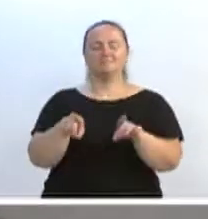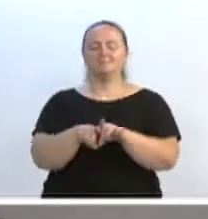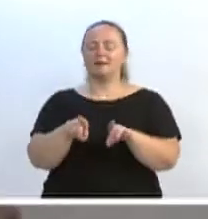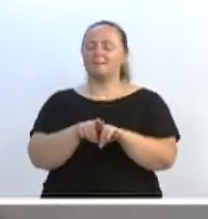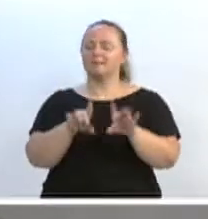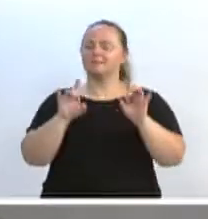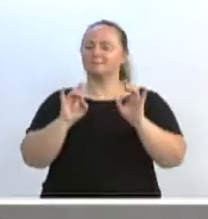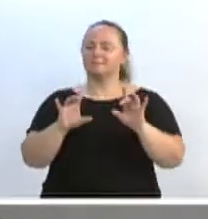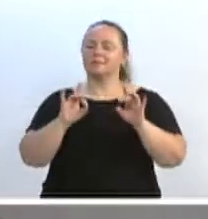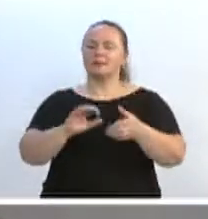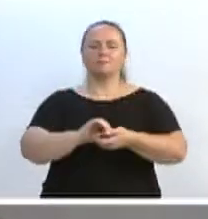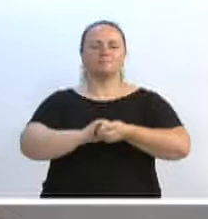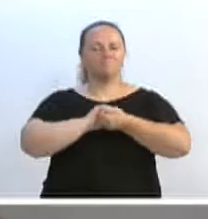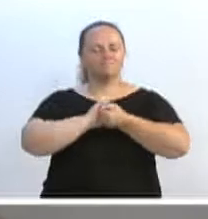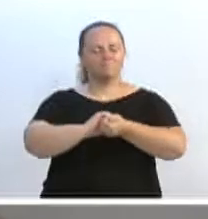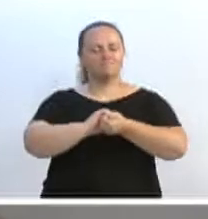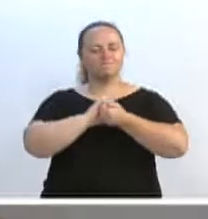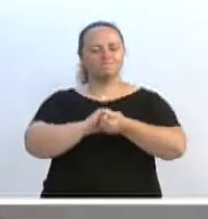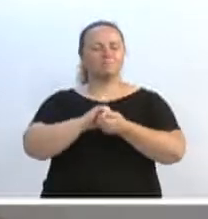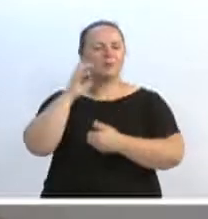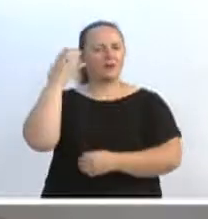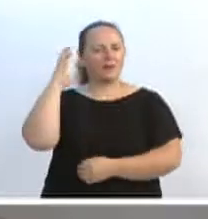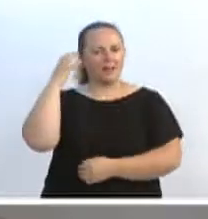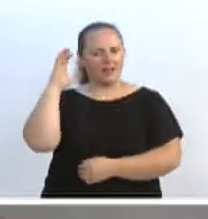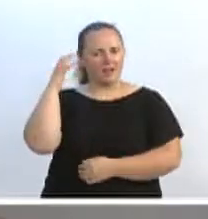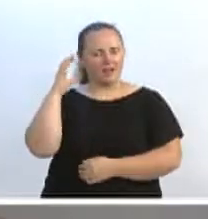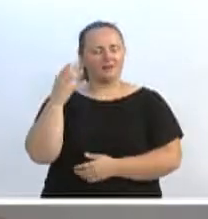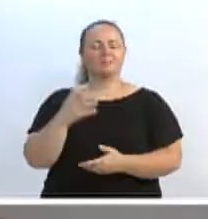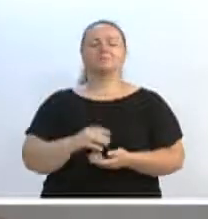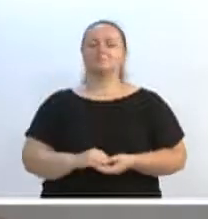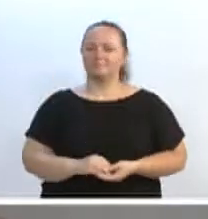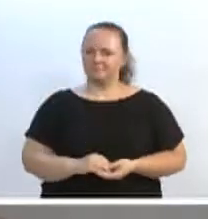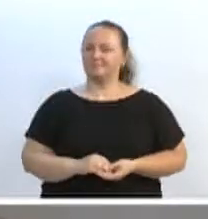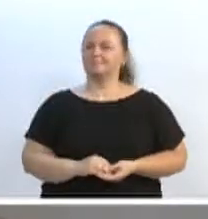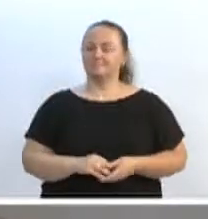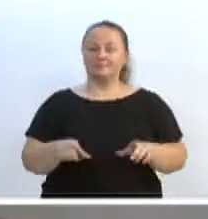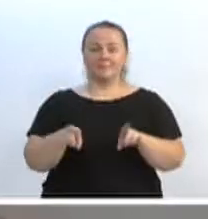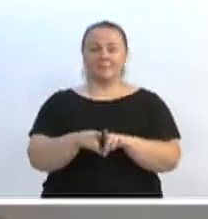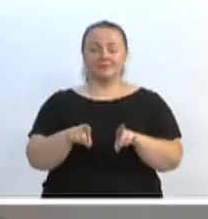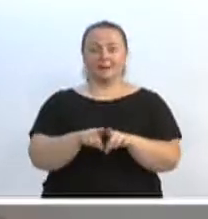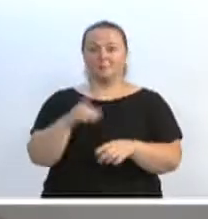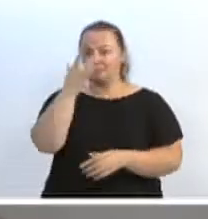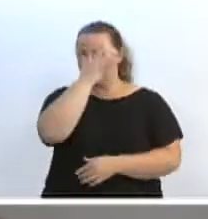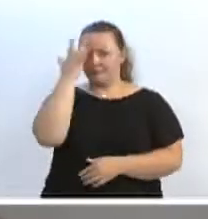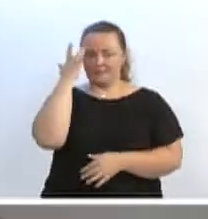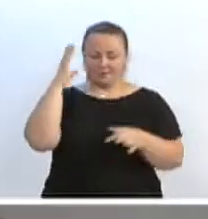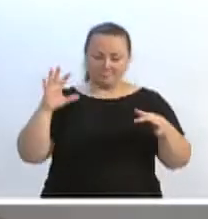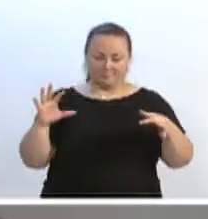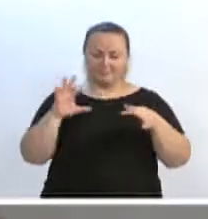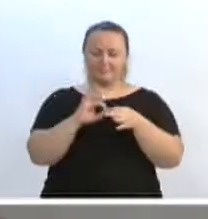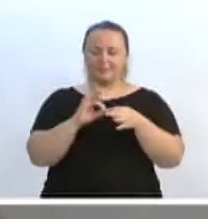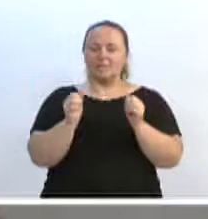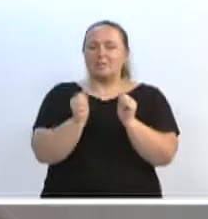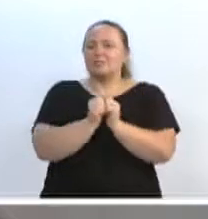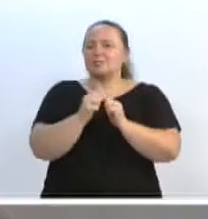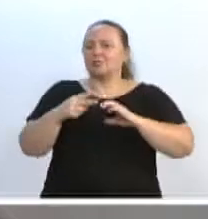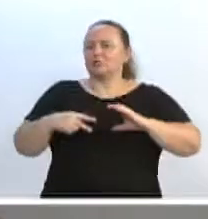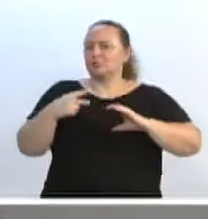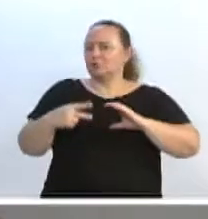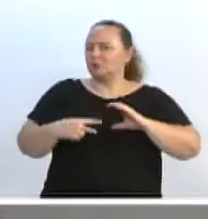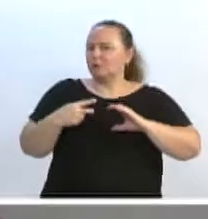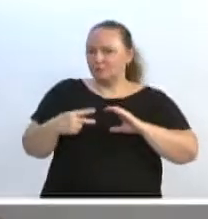a todos que já fazem parte aqui desta casa e de uma forma muito especial